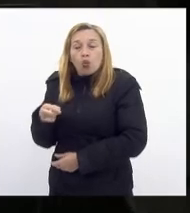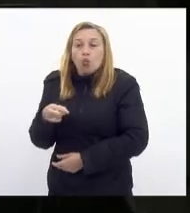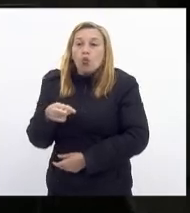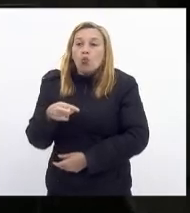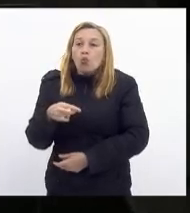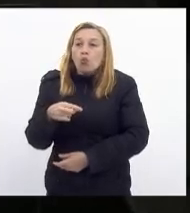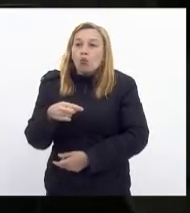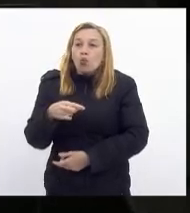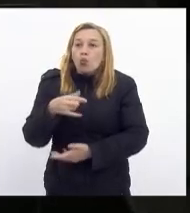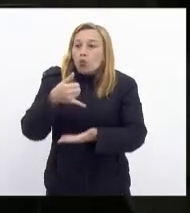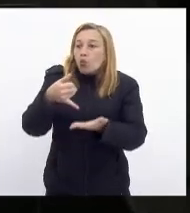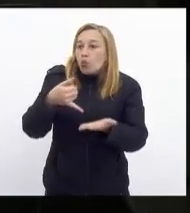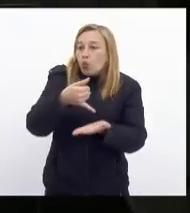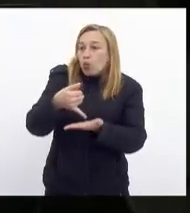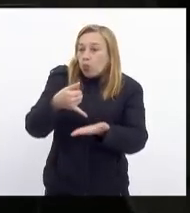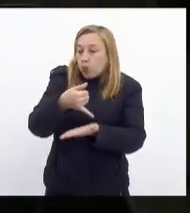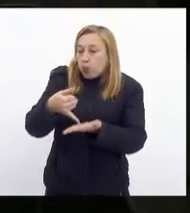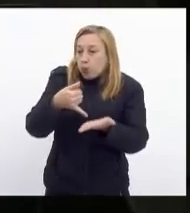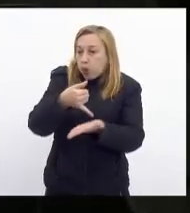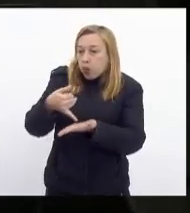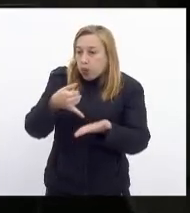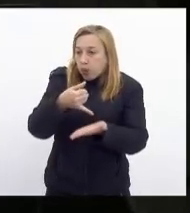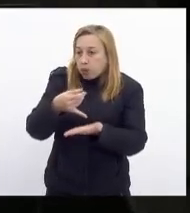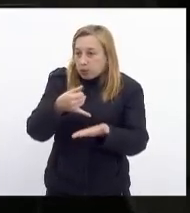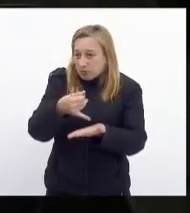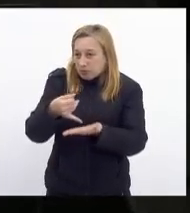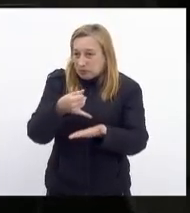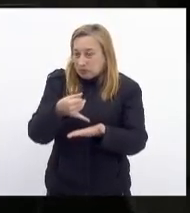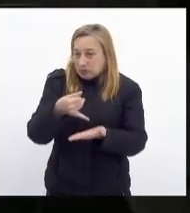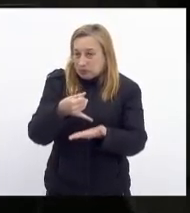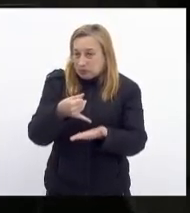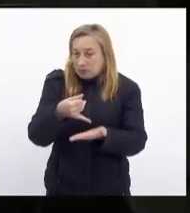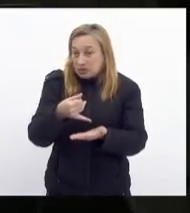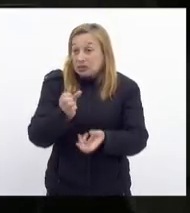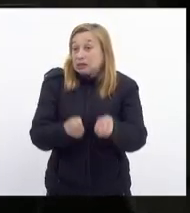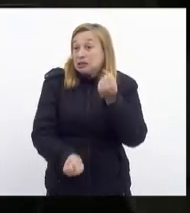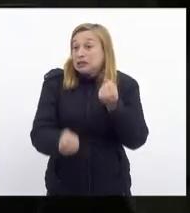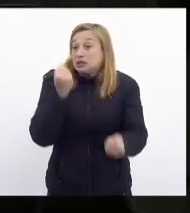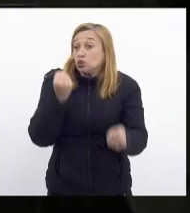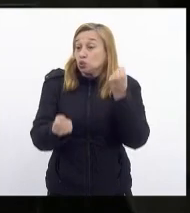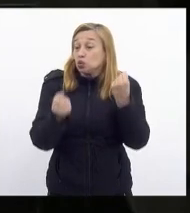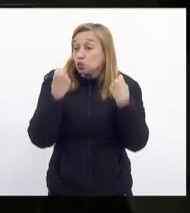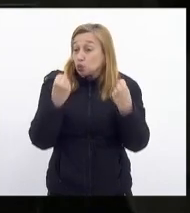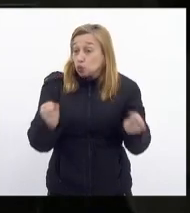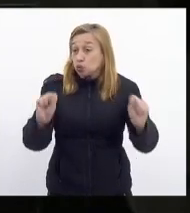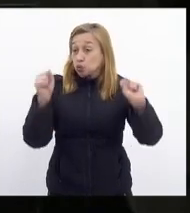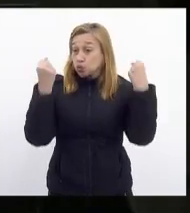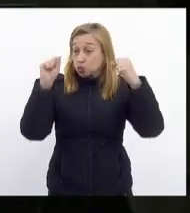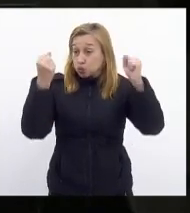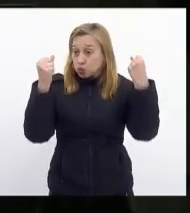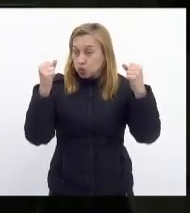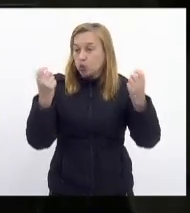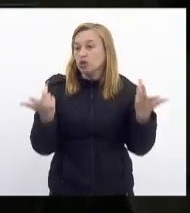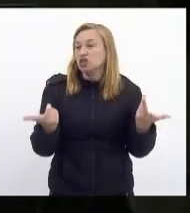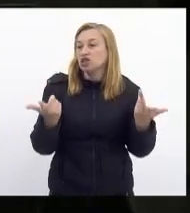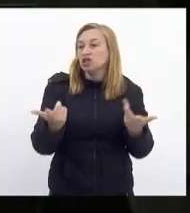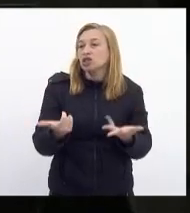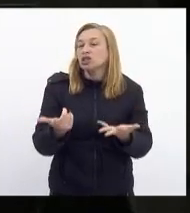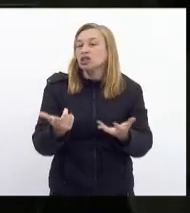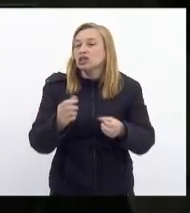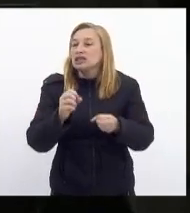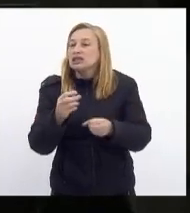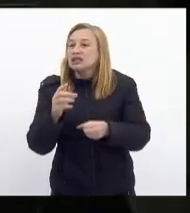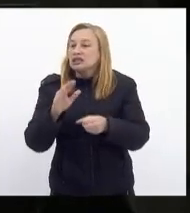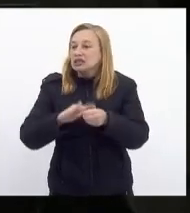imenso das grandes das grandes indústrias produtoras e de outro lado a miséria e fome